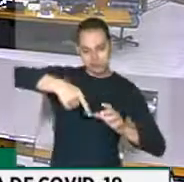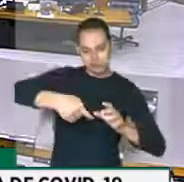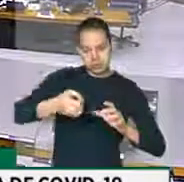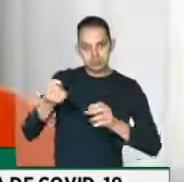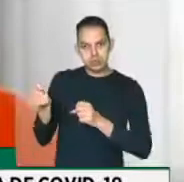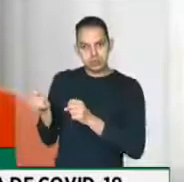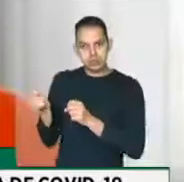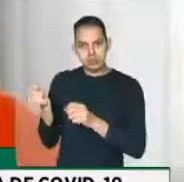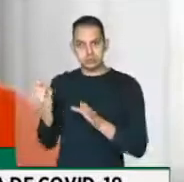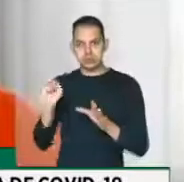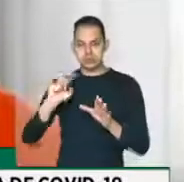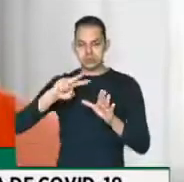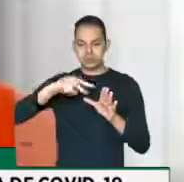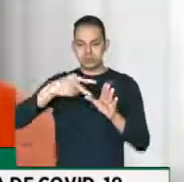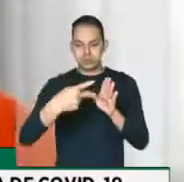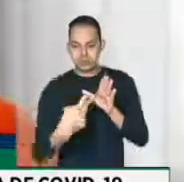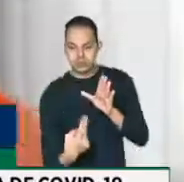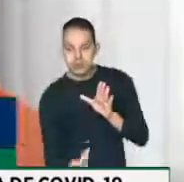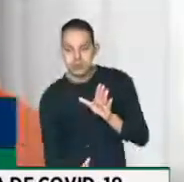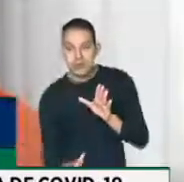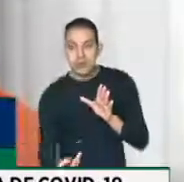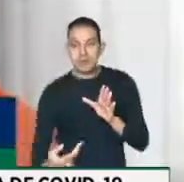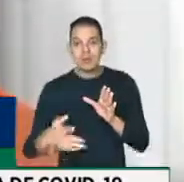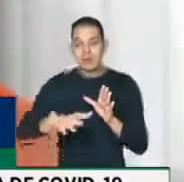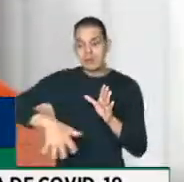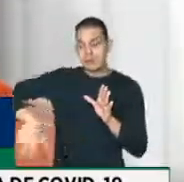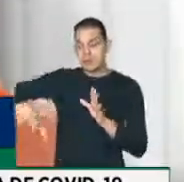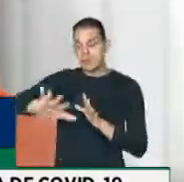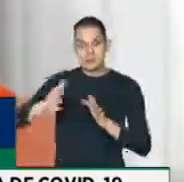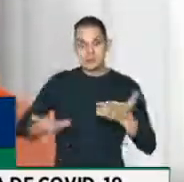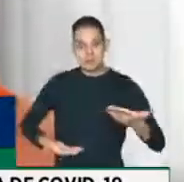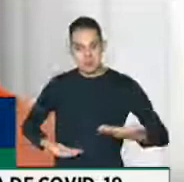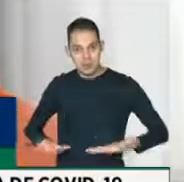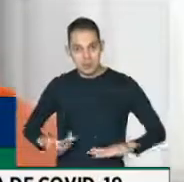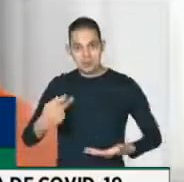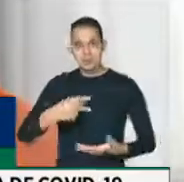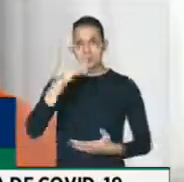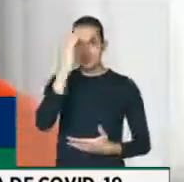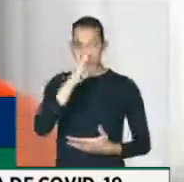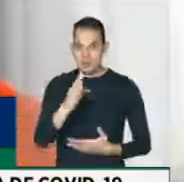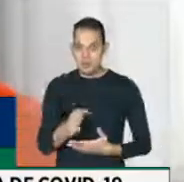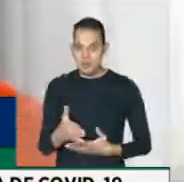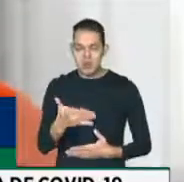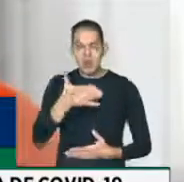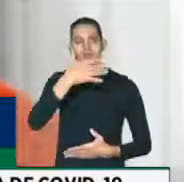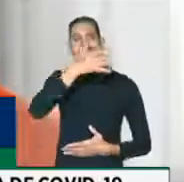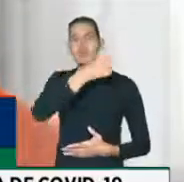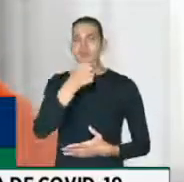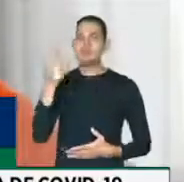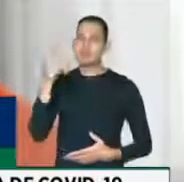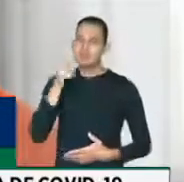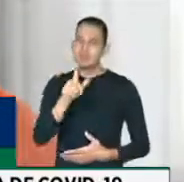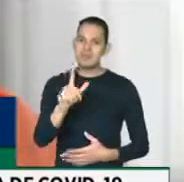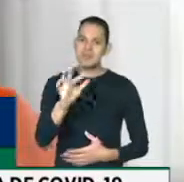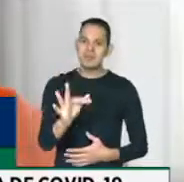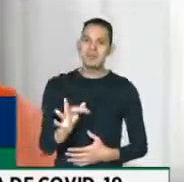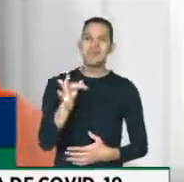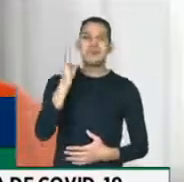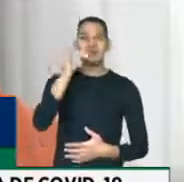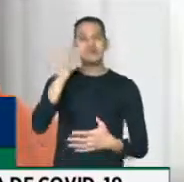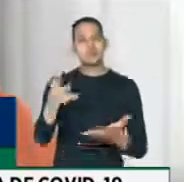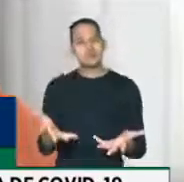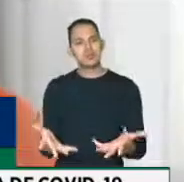brasileiros sobreviverão, porque o futuro é promissor. Nós vamos superar essa